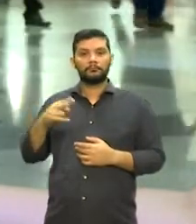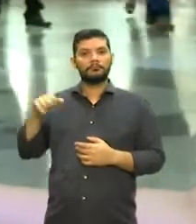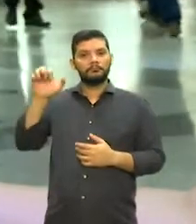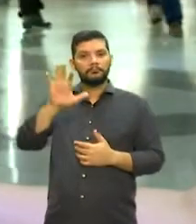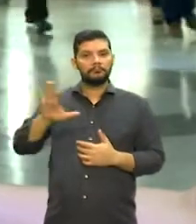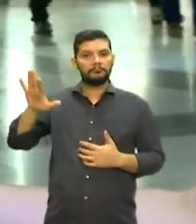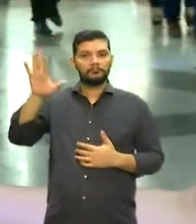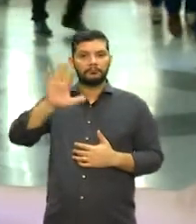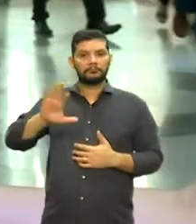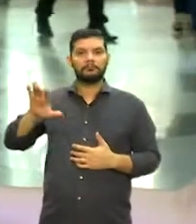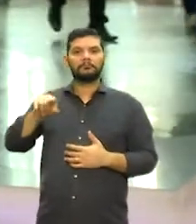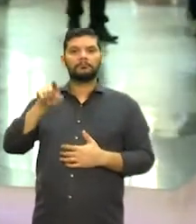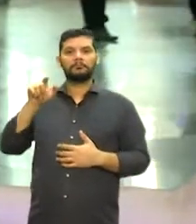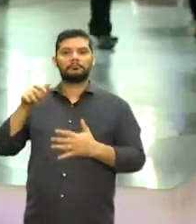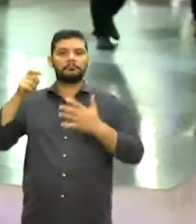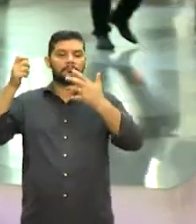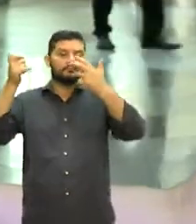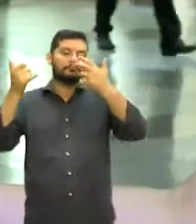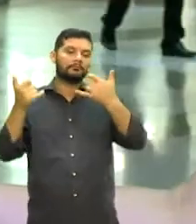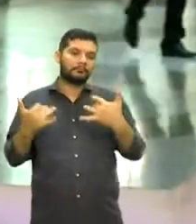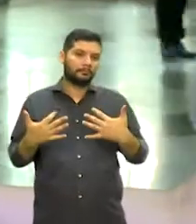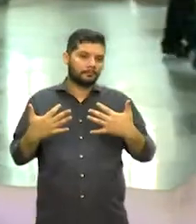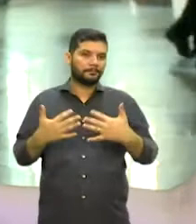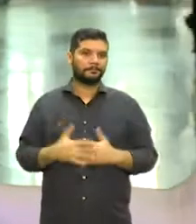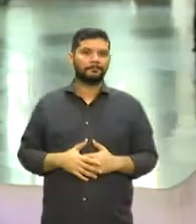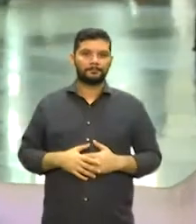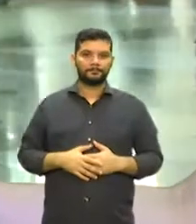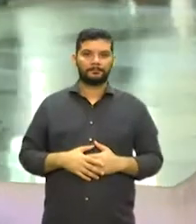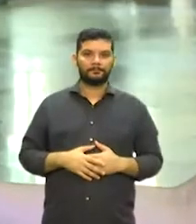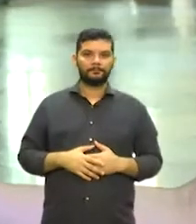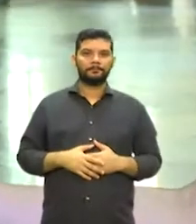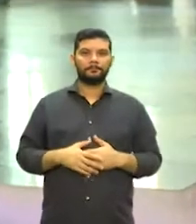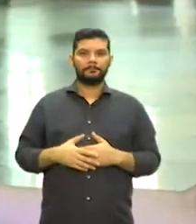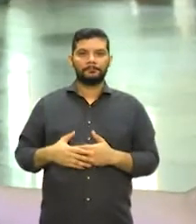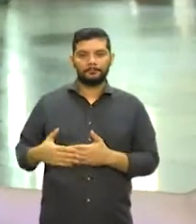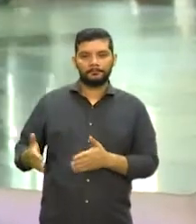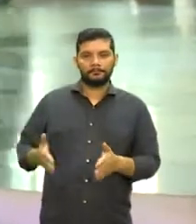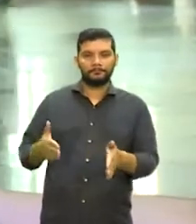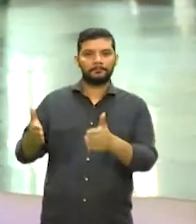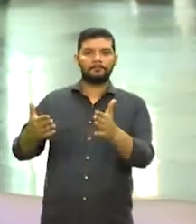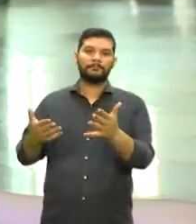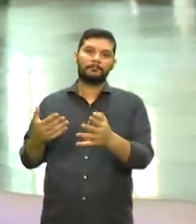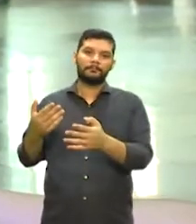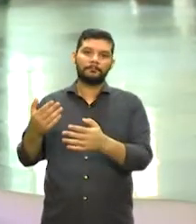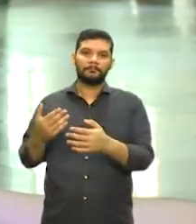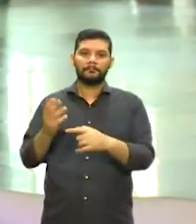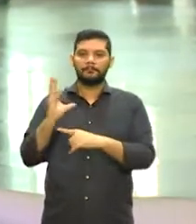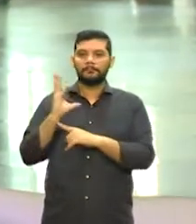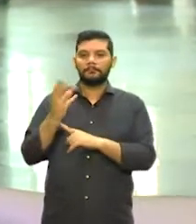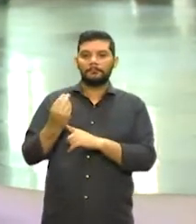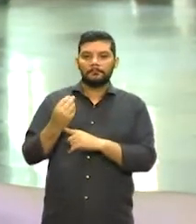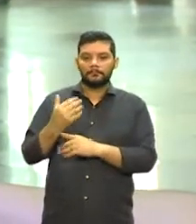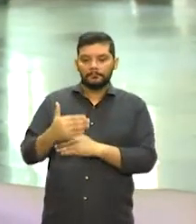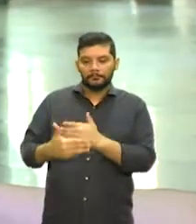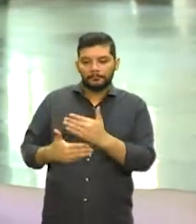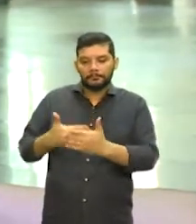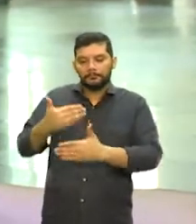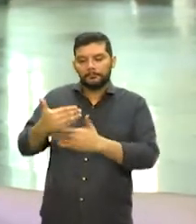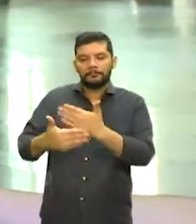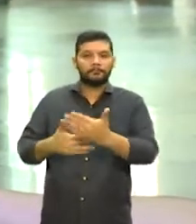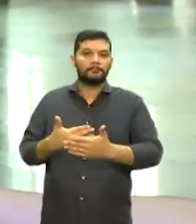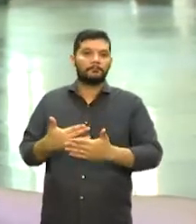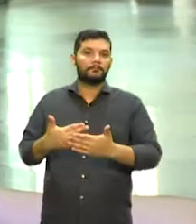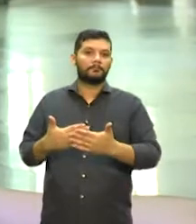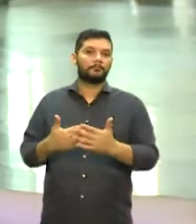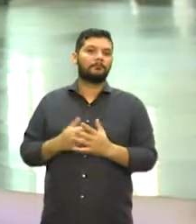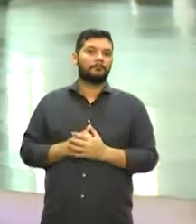né? Que vai falar sobre esses... essa trajetória, né? De um artista que está começando, né? Como